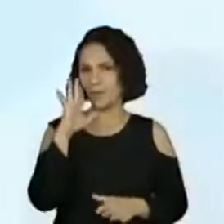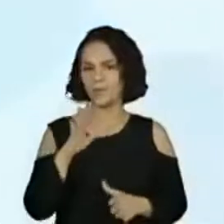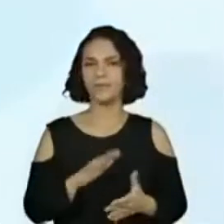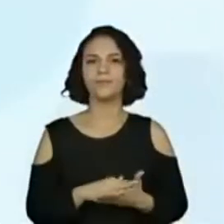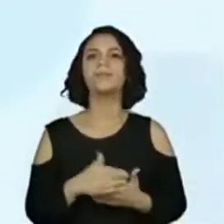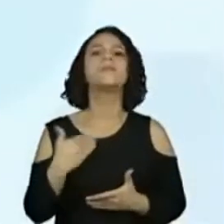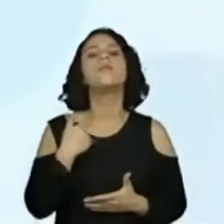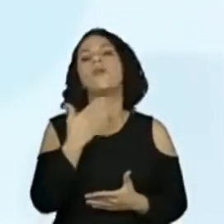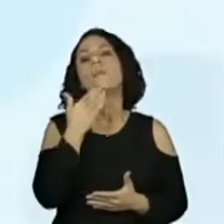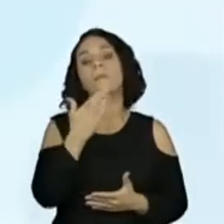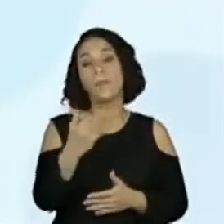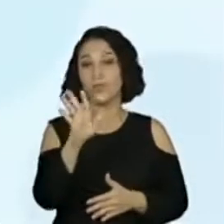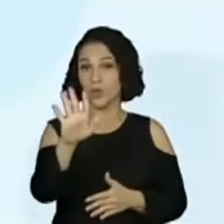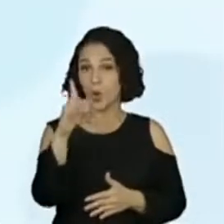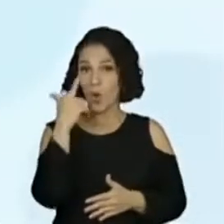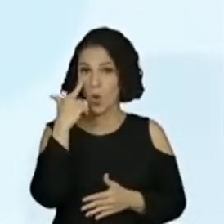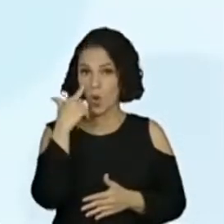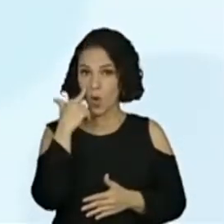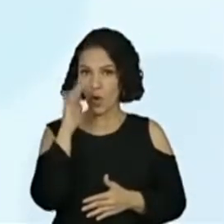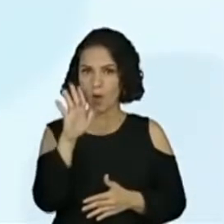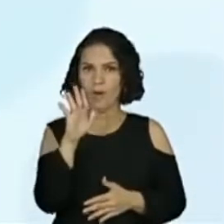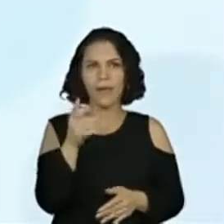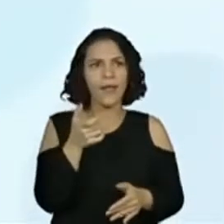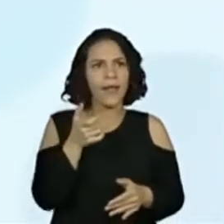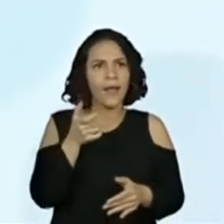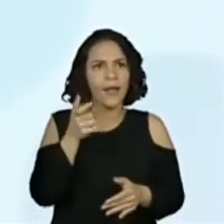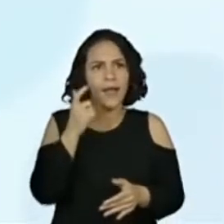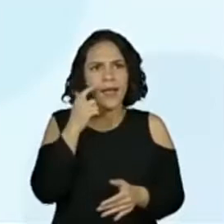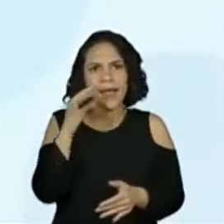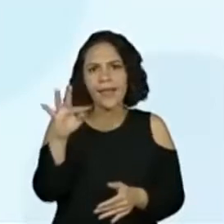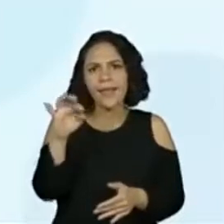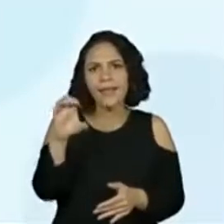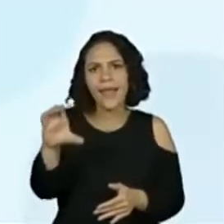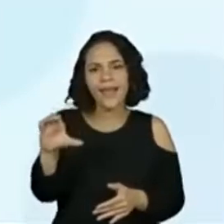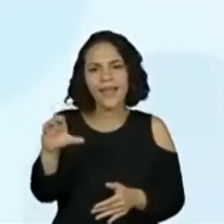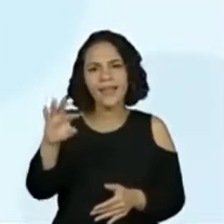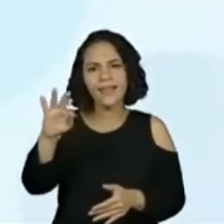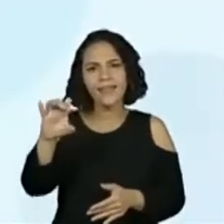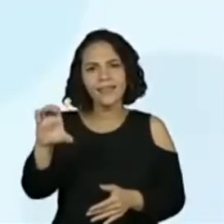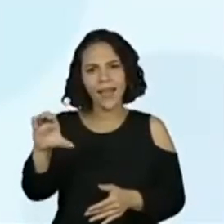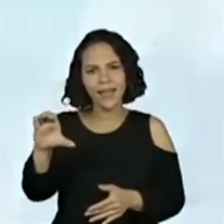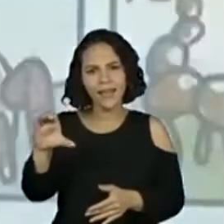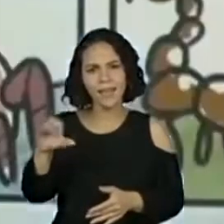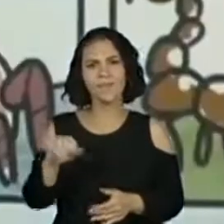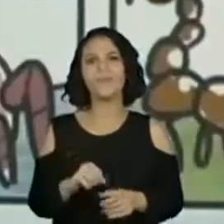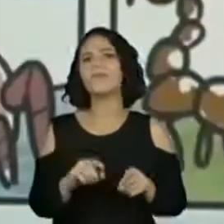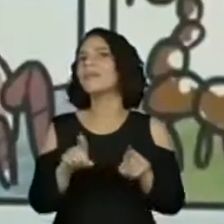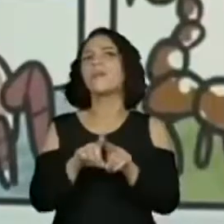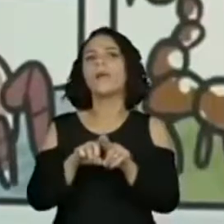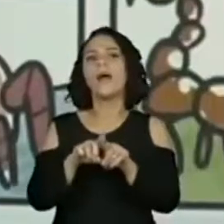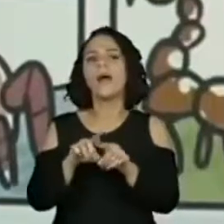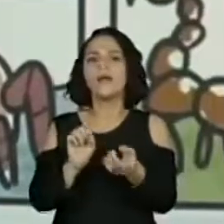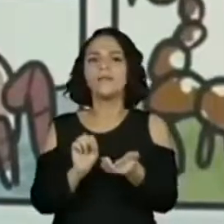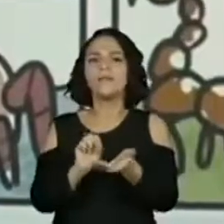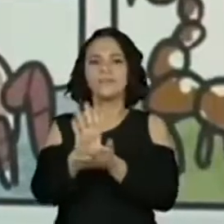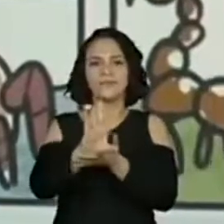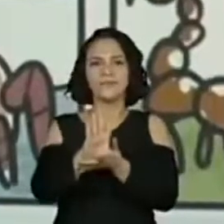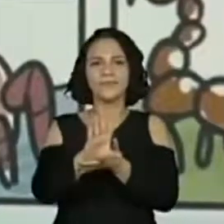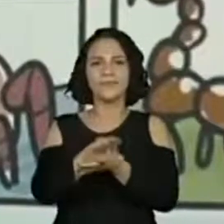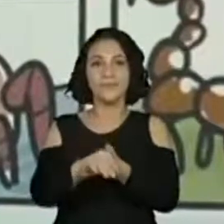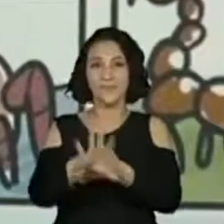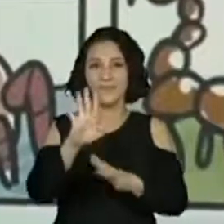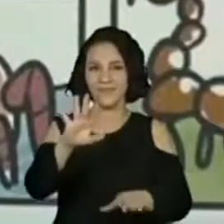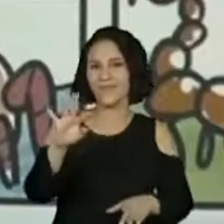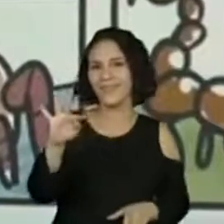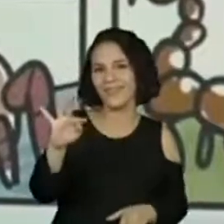que vocês se atentem, ó, ao tec, tec e ao enviar. Professora! Olha